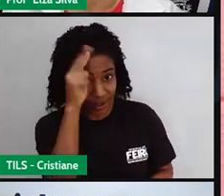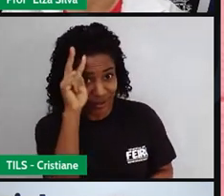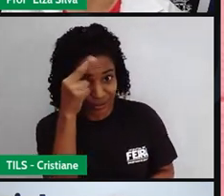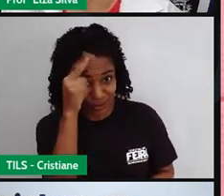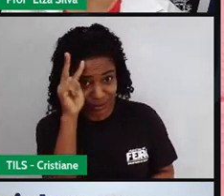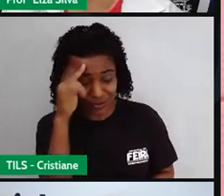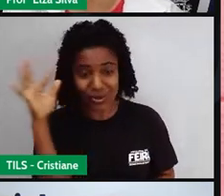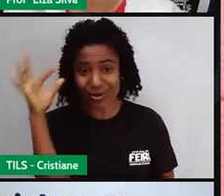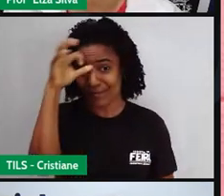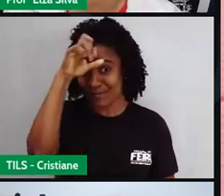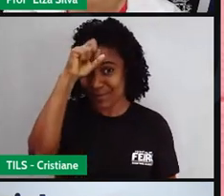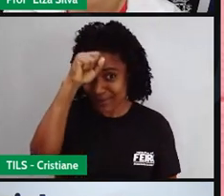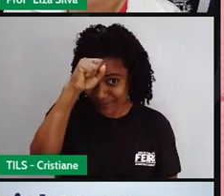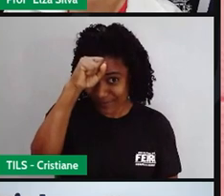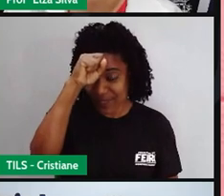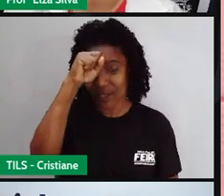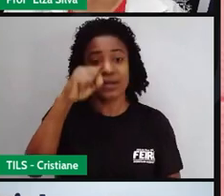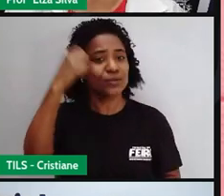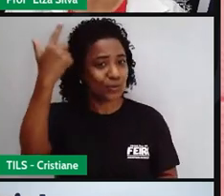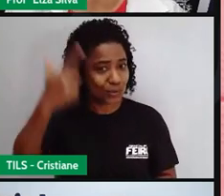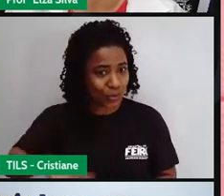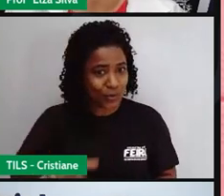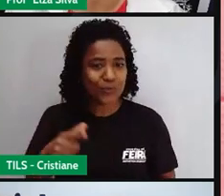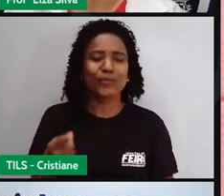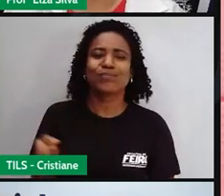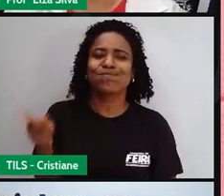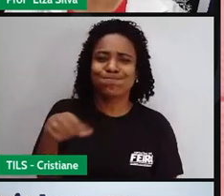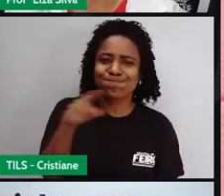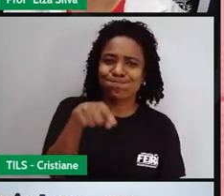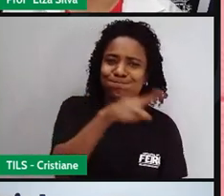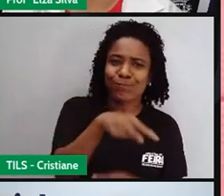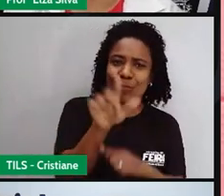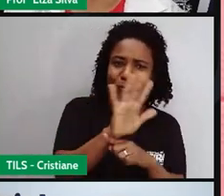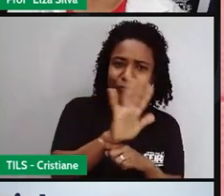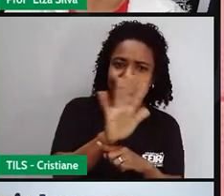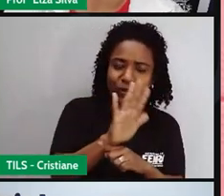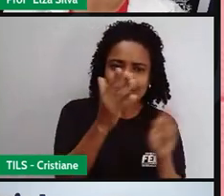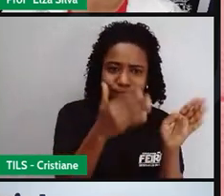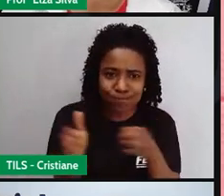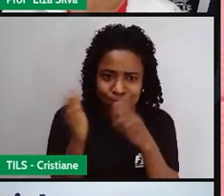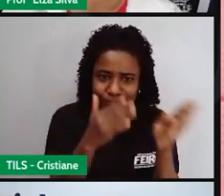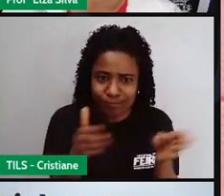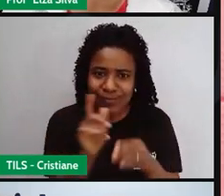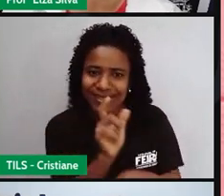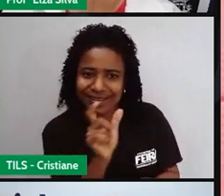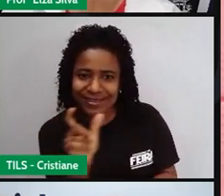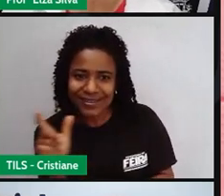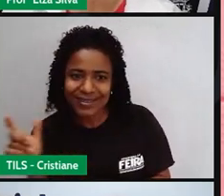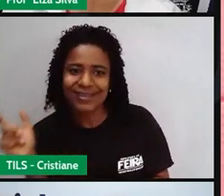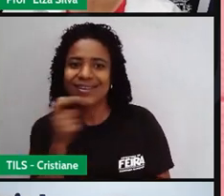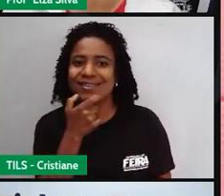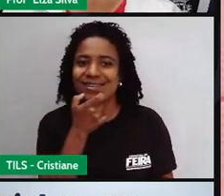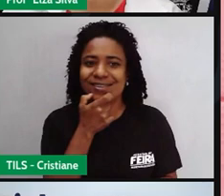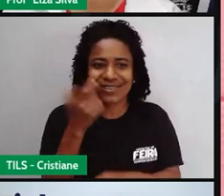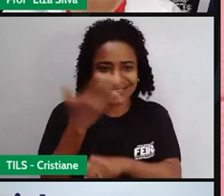oportunidade de assistir mais uma vez este vídeo e praticar o seu inglês. Let's go!